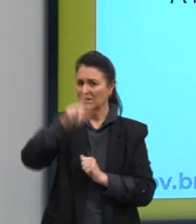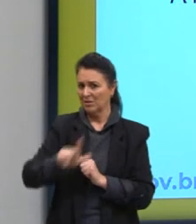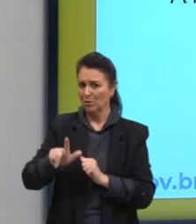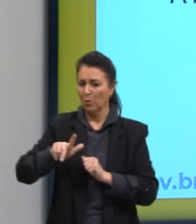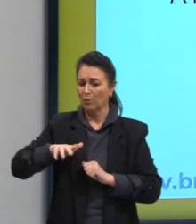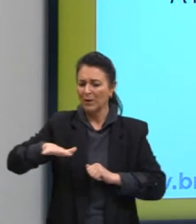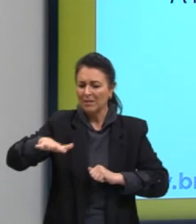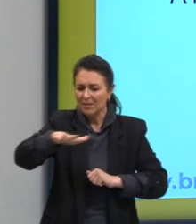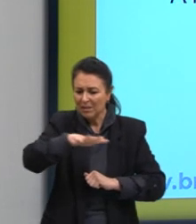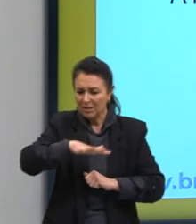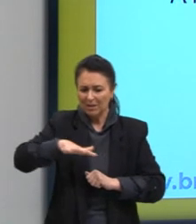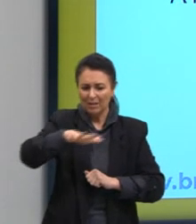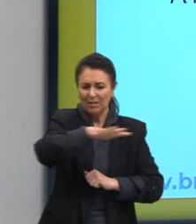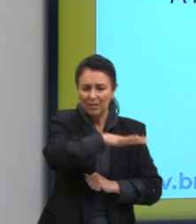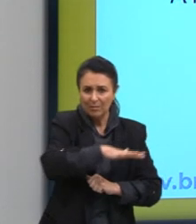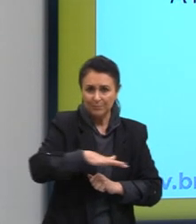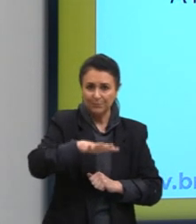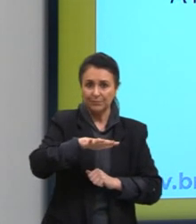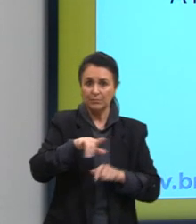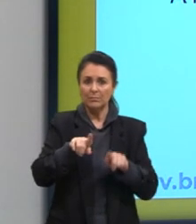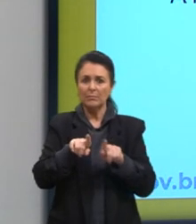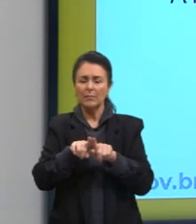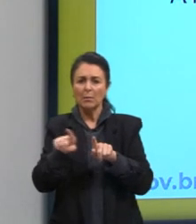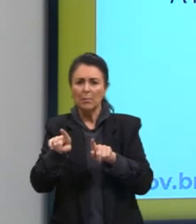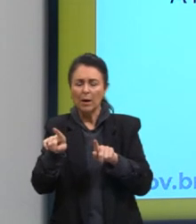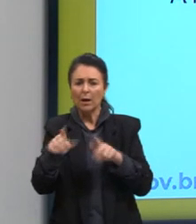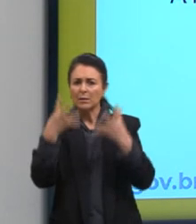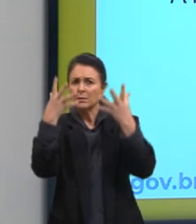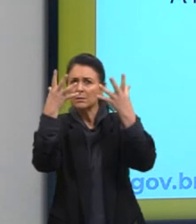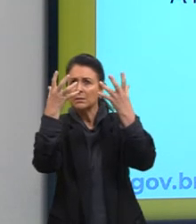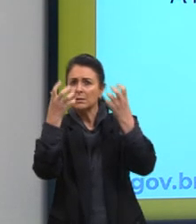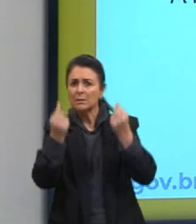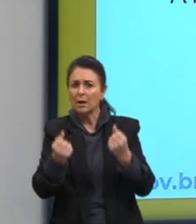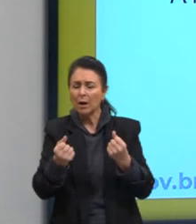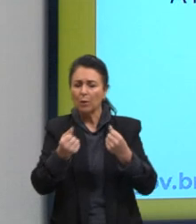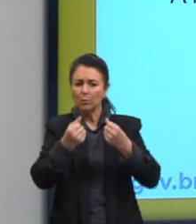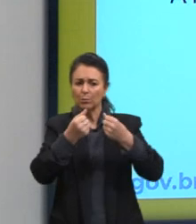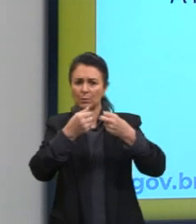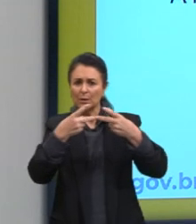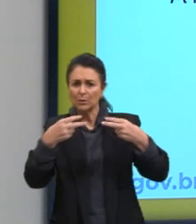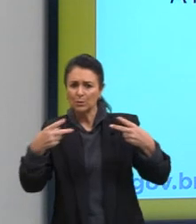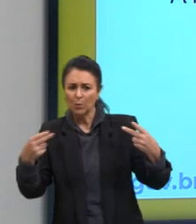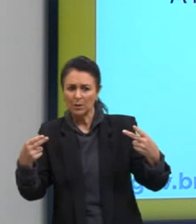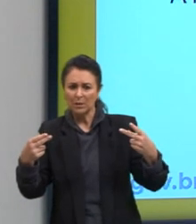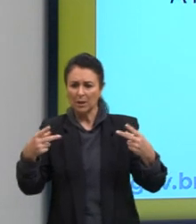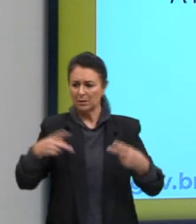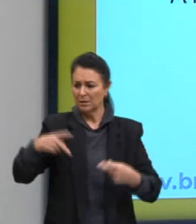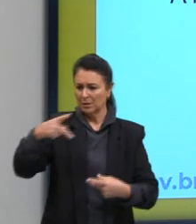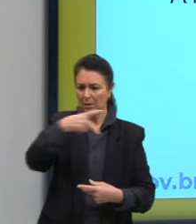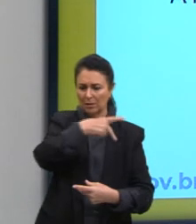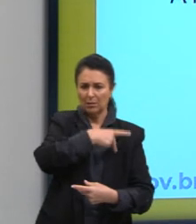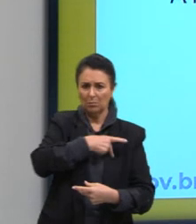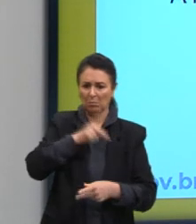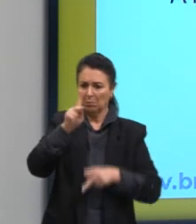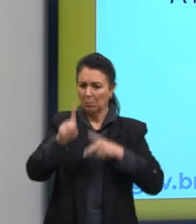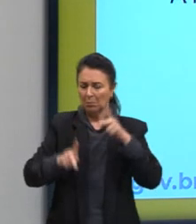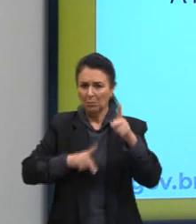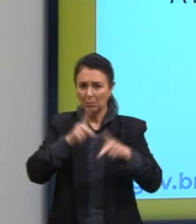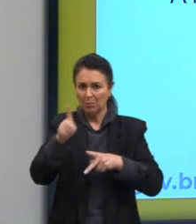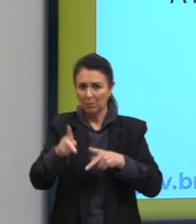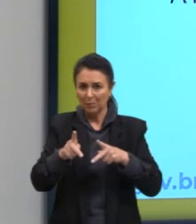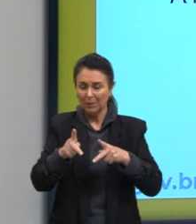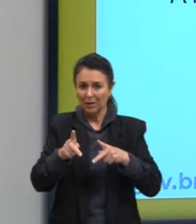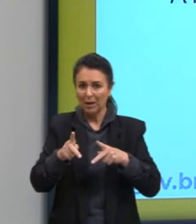E a consagração de preceitos populares, então, a gente viu que o culto às relíquias era um